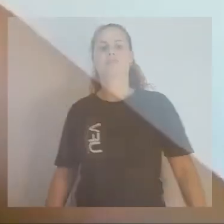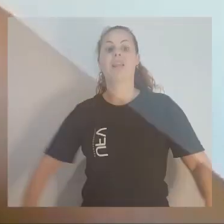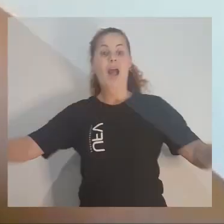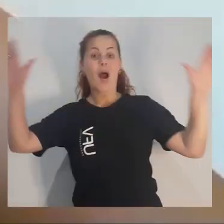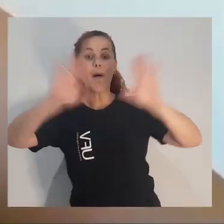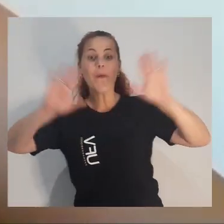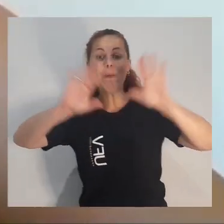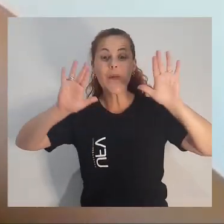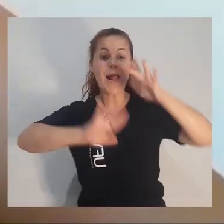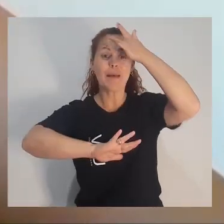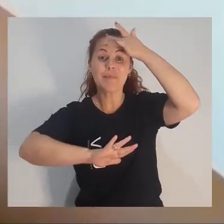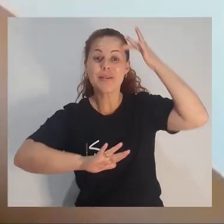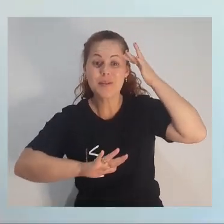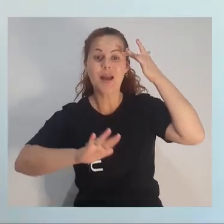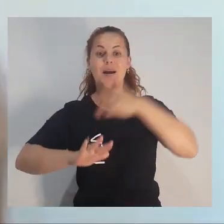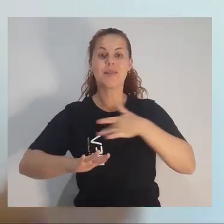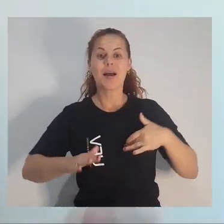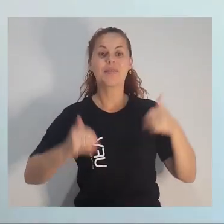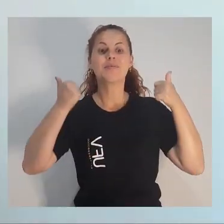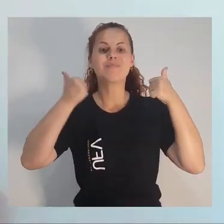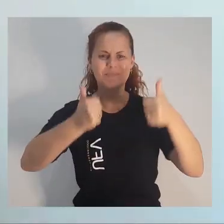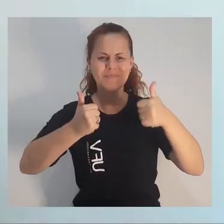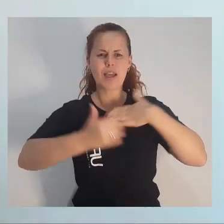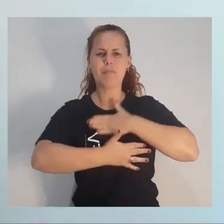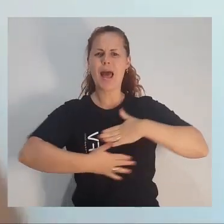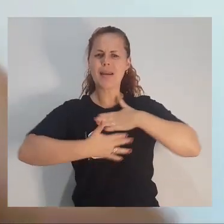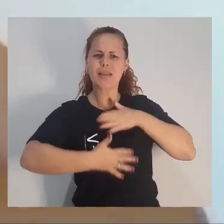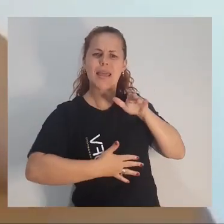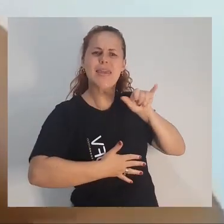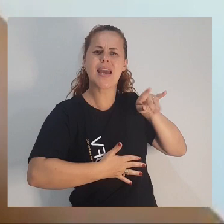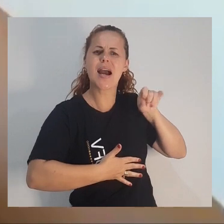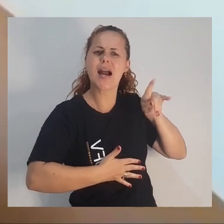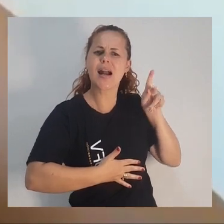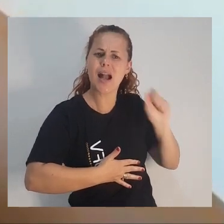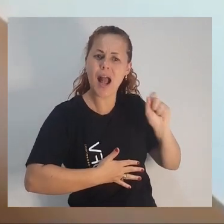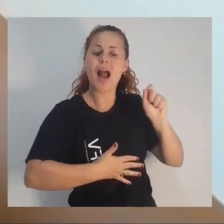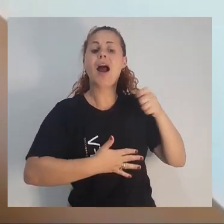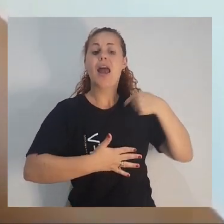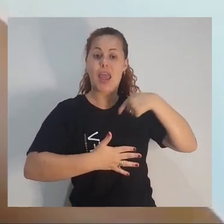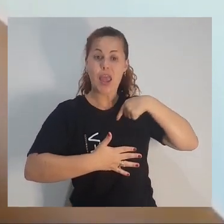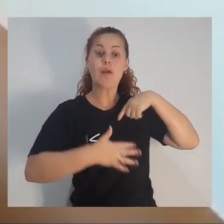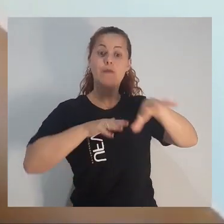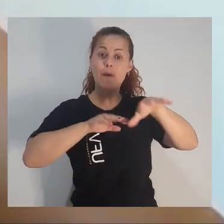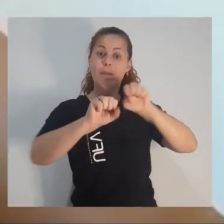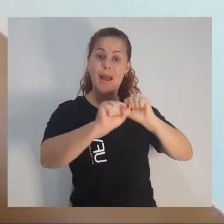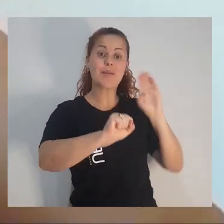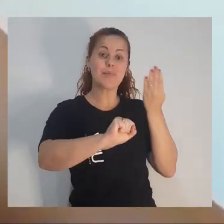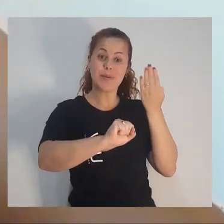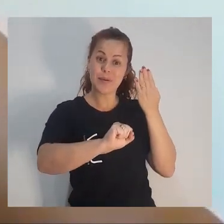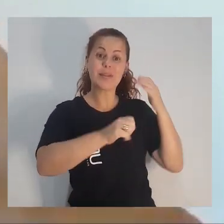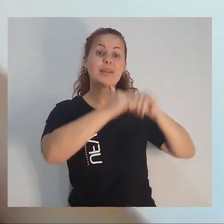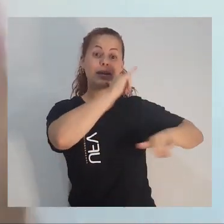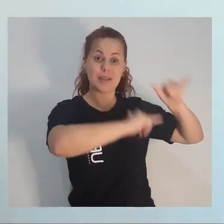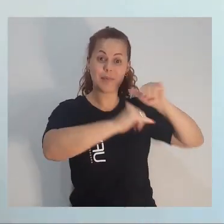Fala, galera! Tudo bem com vocês? É muitíssimo prazer, eu sou a Yanka Bárbara. Sou formada em bioquímica pela Universidade